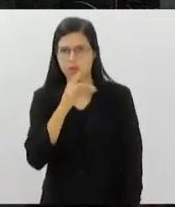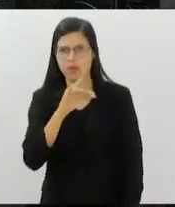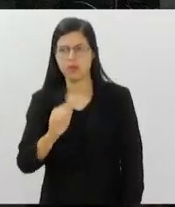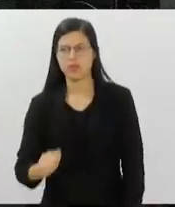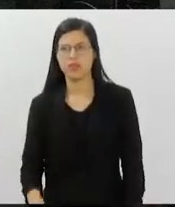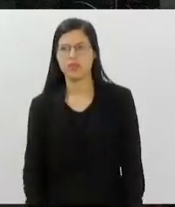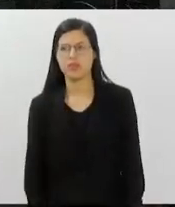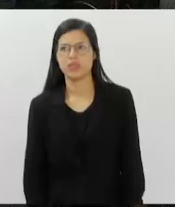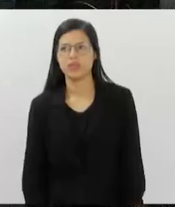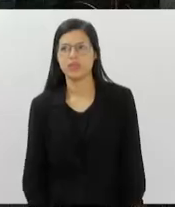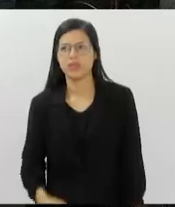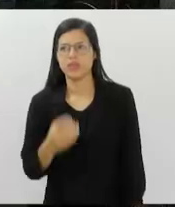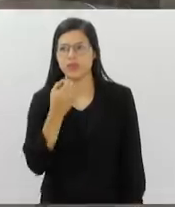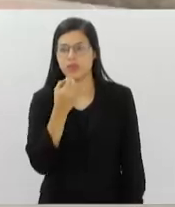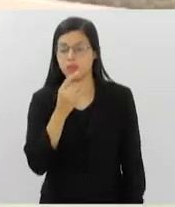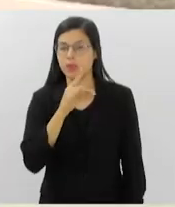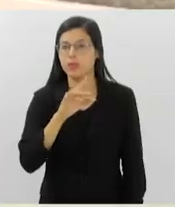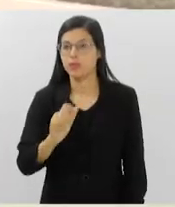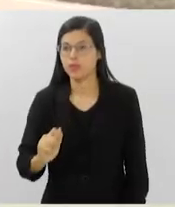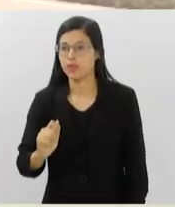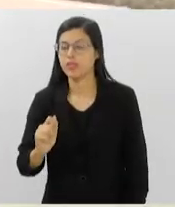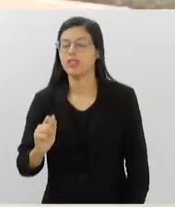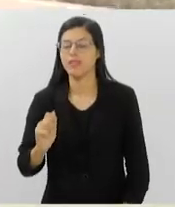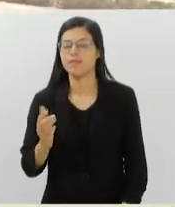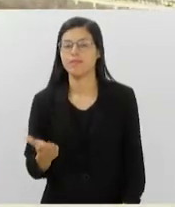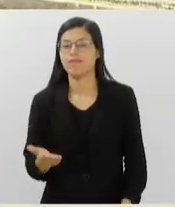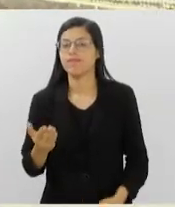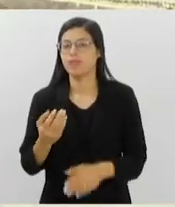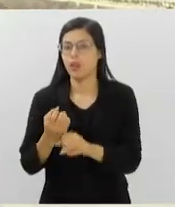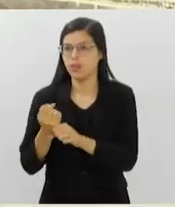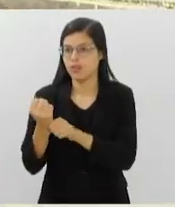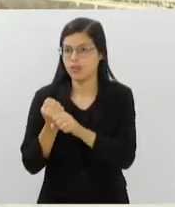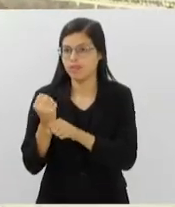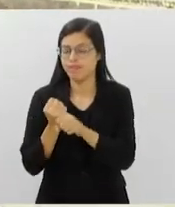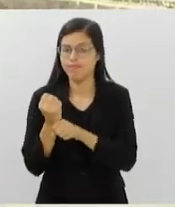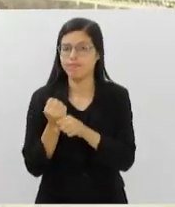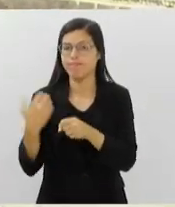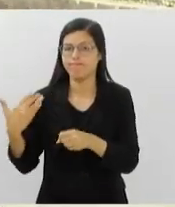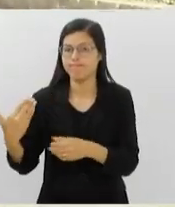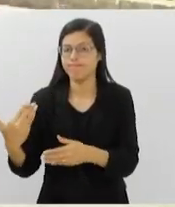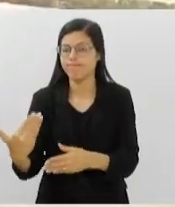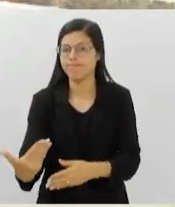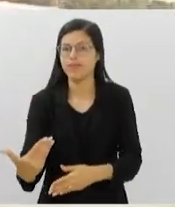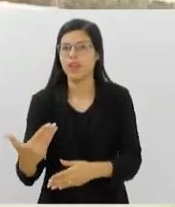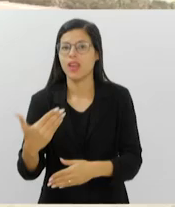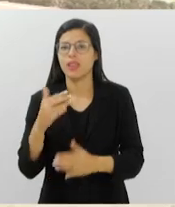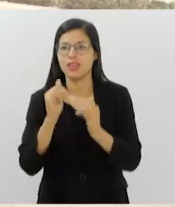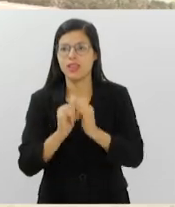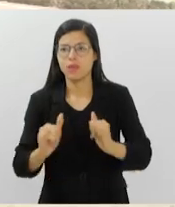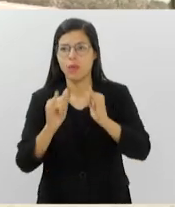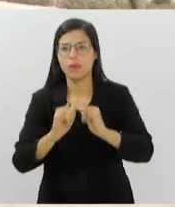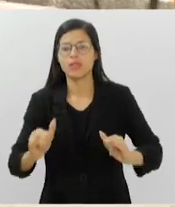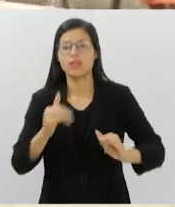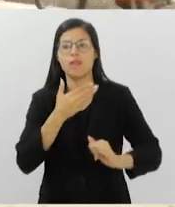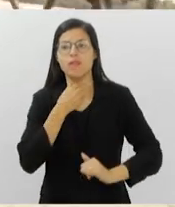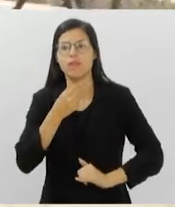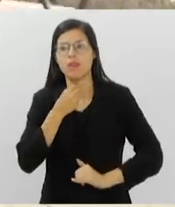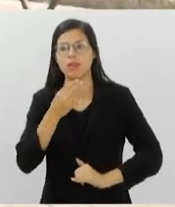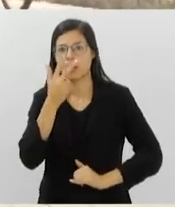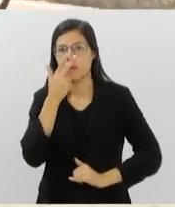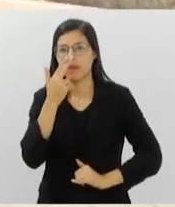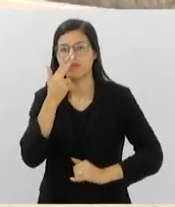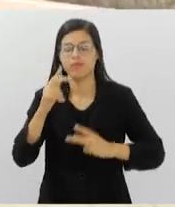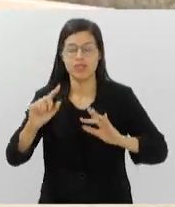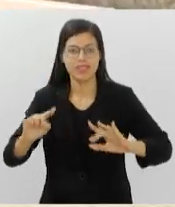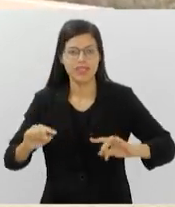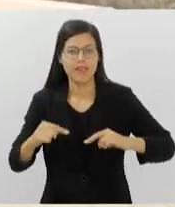Bom Dia Vicente. Realmente, nos últimos anos, a desinformação se tornou um desafio crescente para a saúde pública. Por